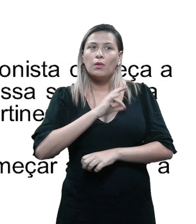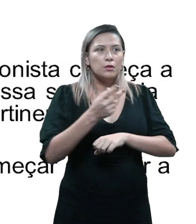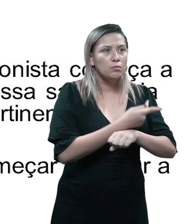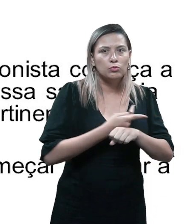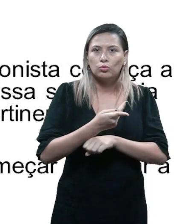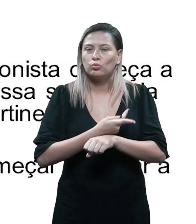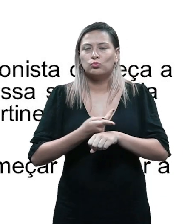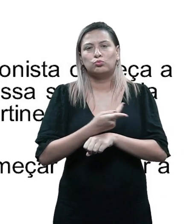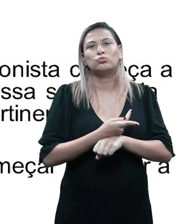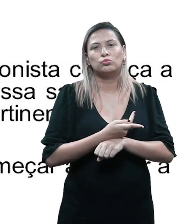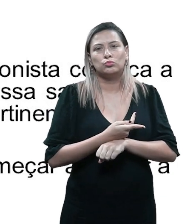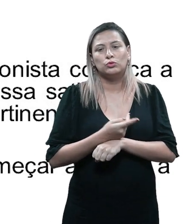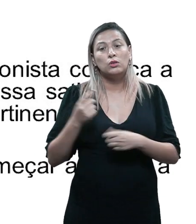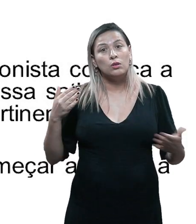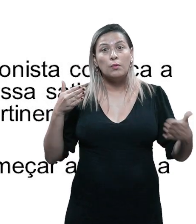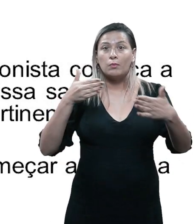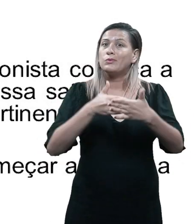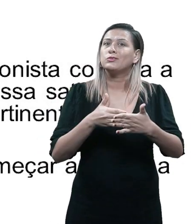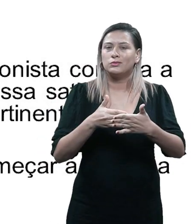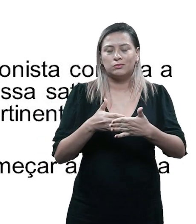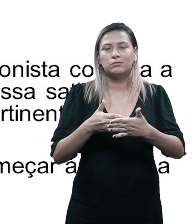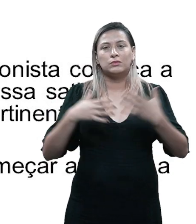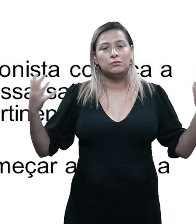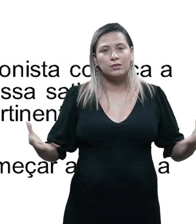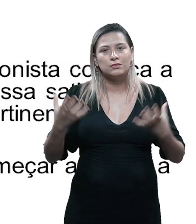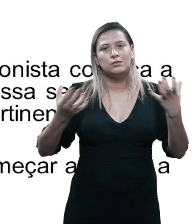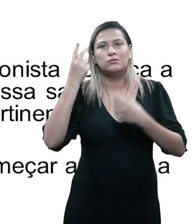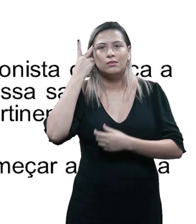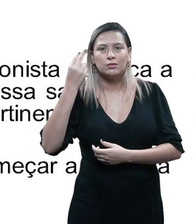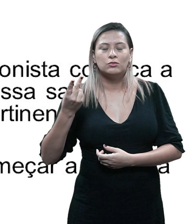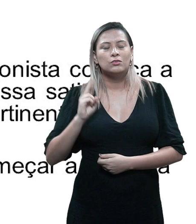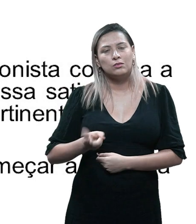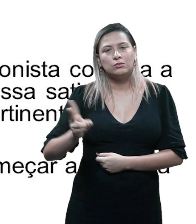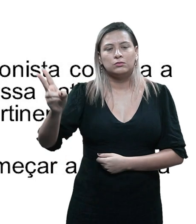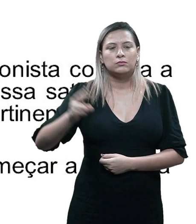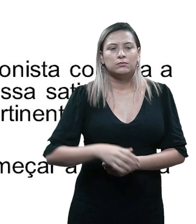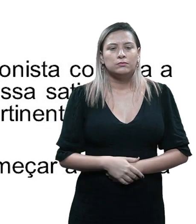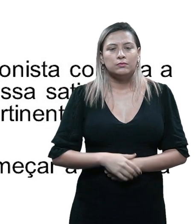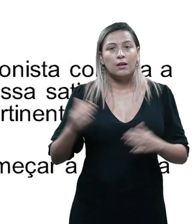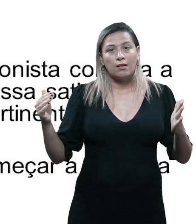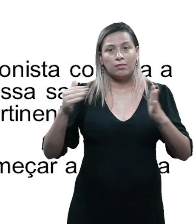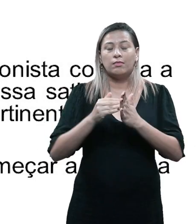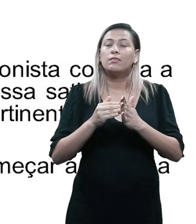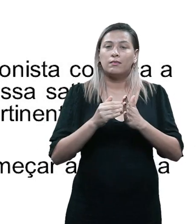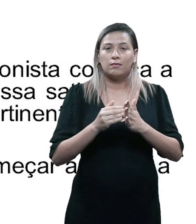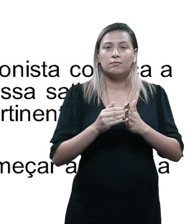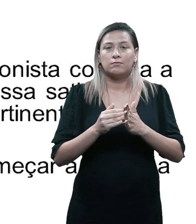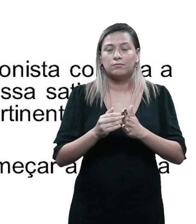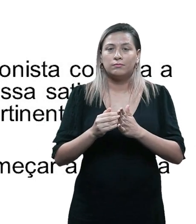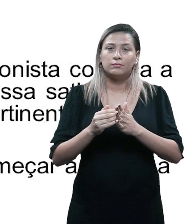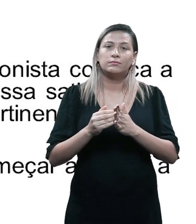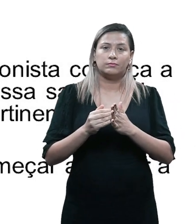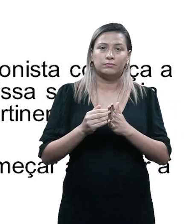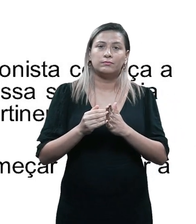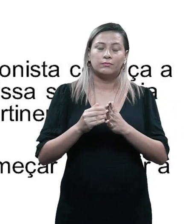Então, isso se torna um obstáculo que vai mover a história para frente até a cena final, a clássica